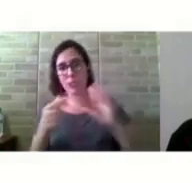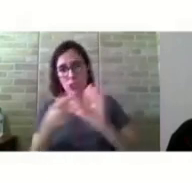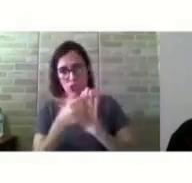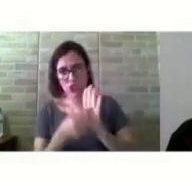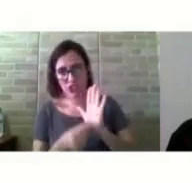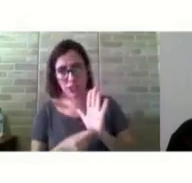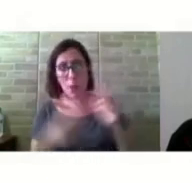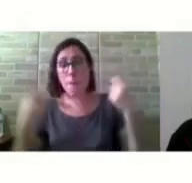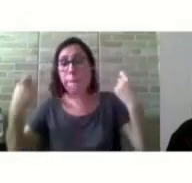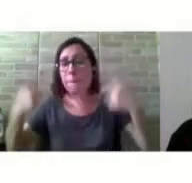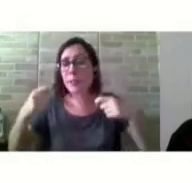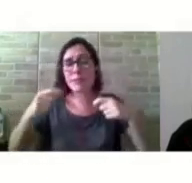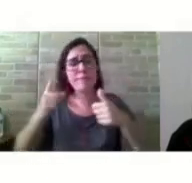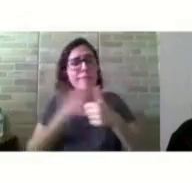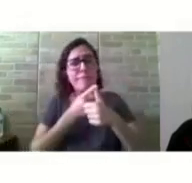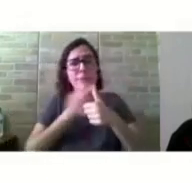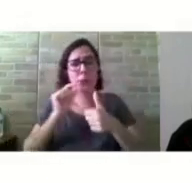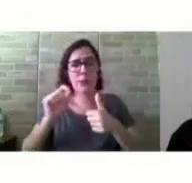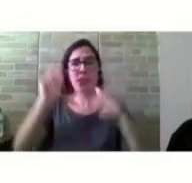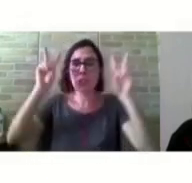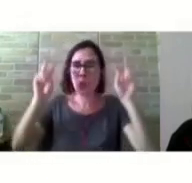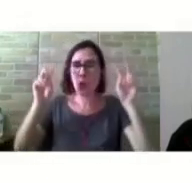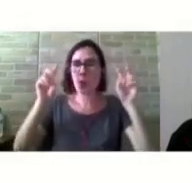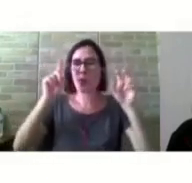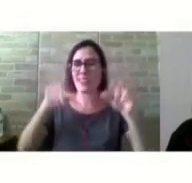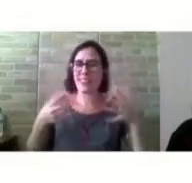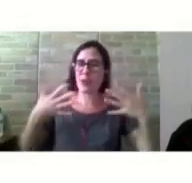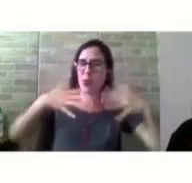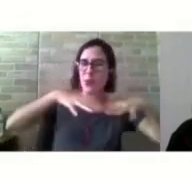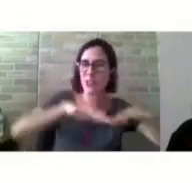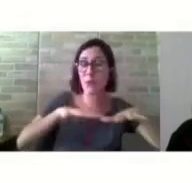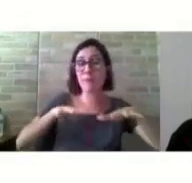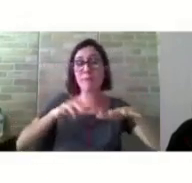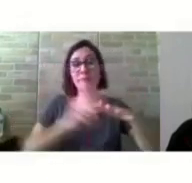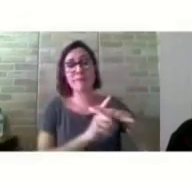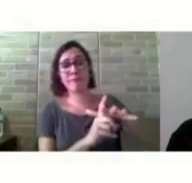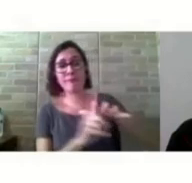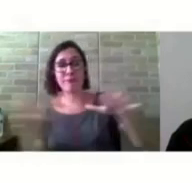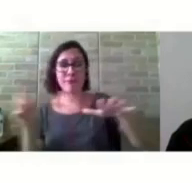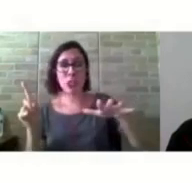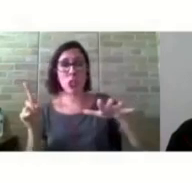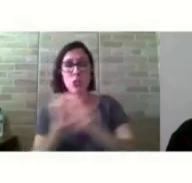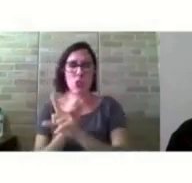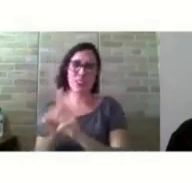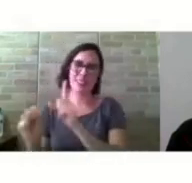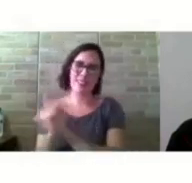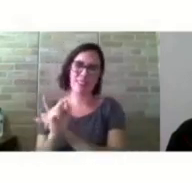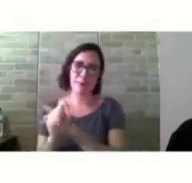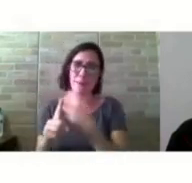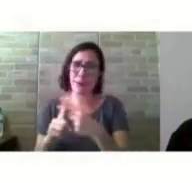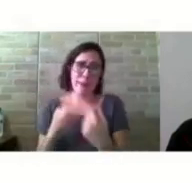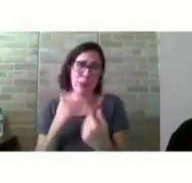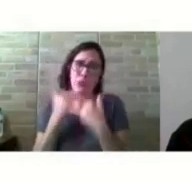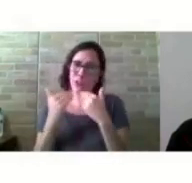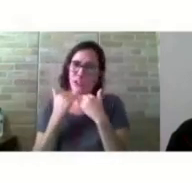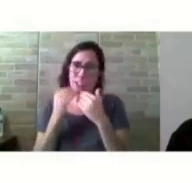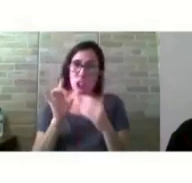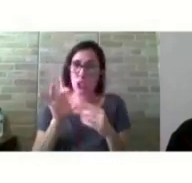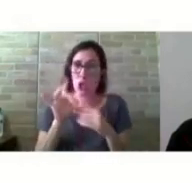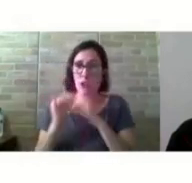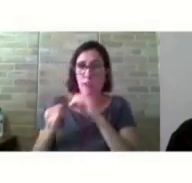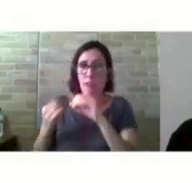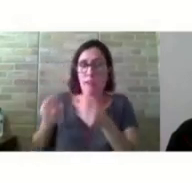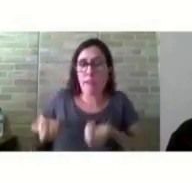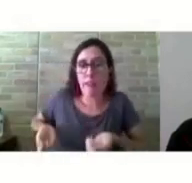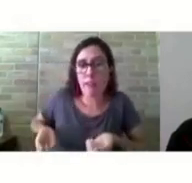inclusão e exclusão social. Não basta promover o acesso aos computadores ou rede banda larga, é necessário uma promoção de